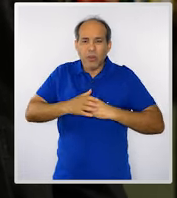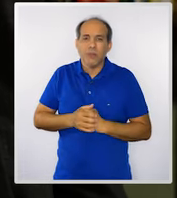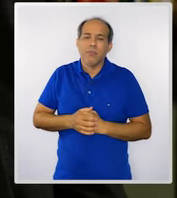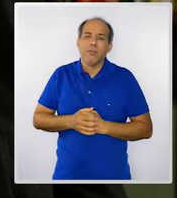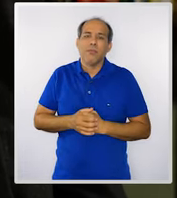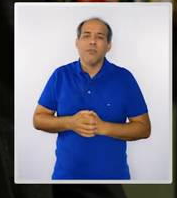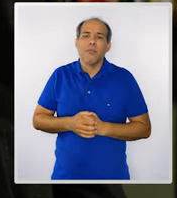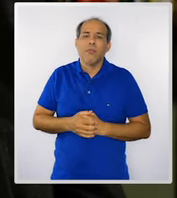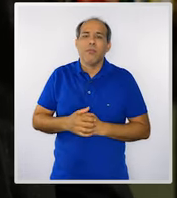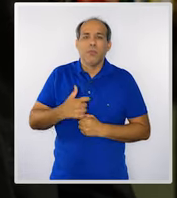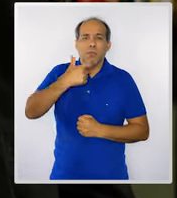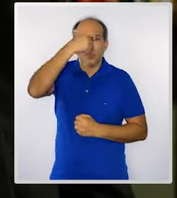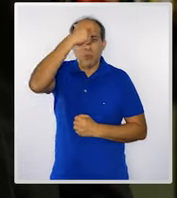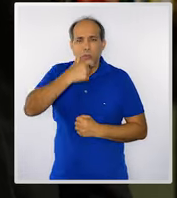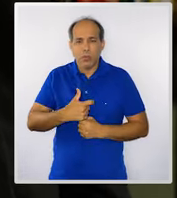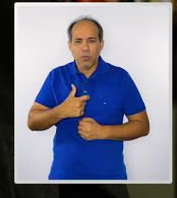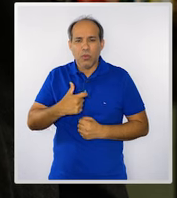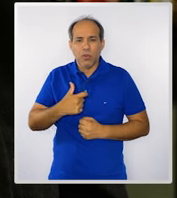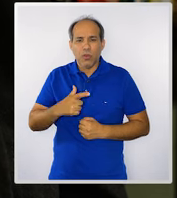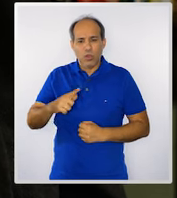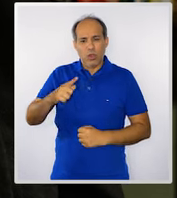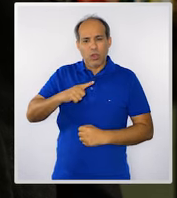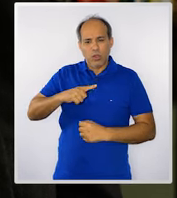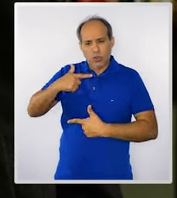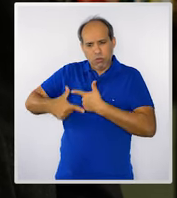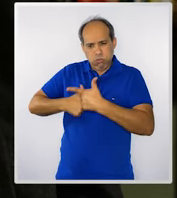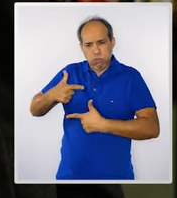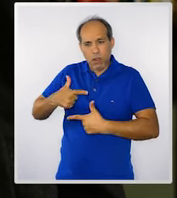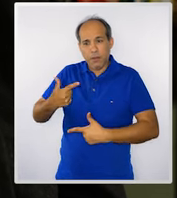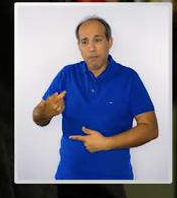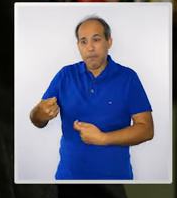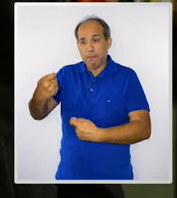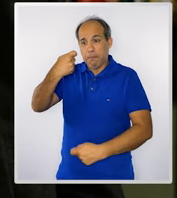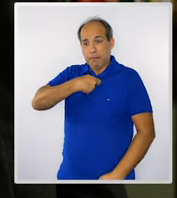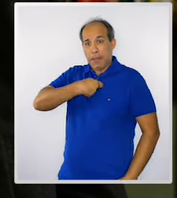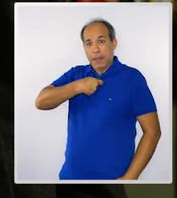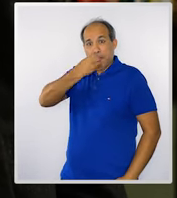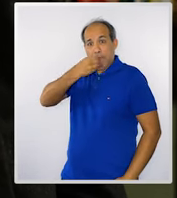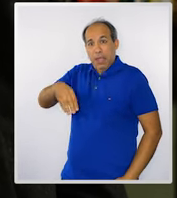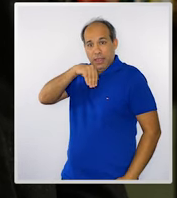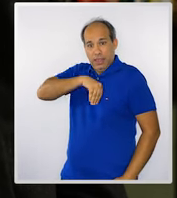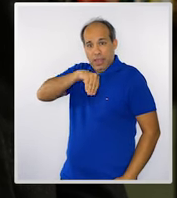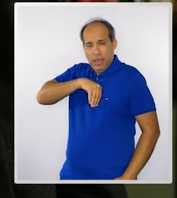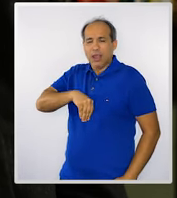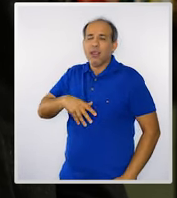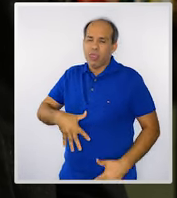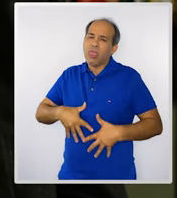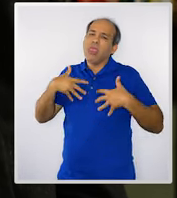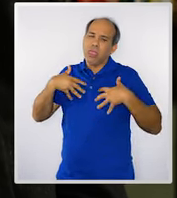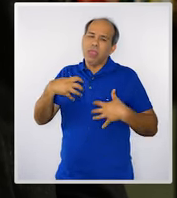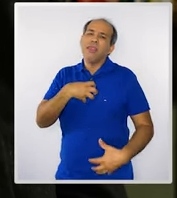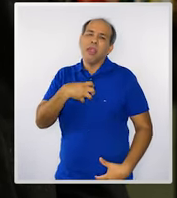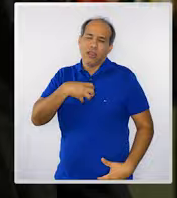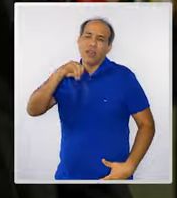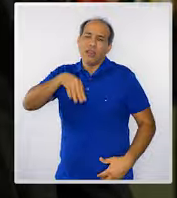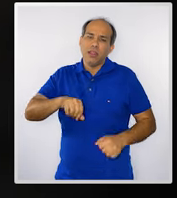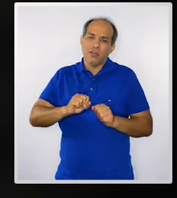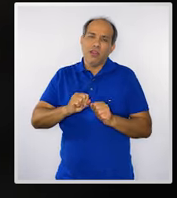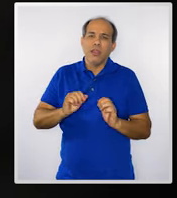O homem que desempenha as suas funções e é bem remunerado para isso, tem prazer em fazê-lo.